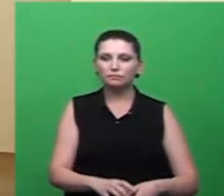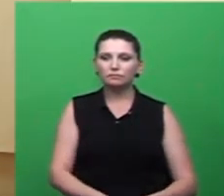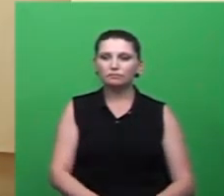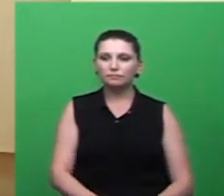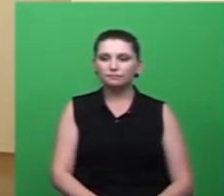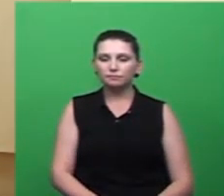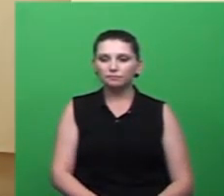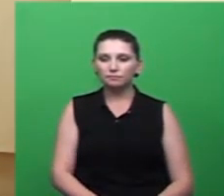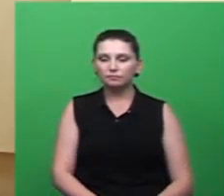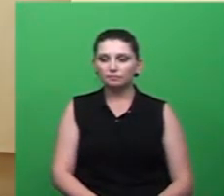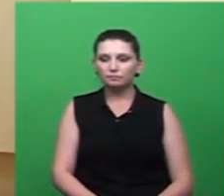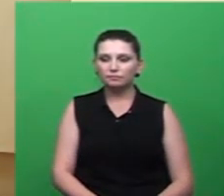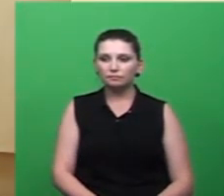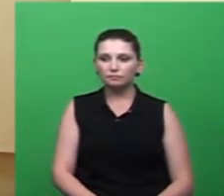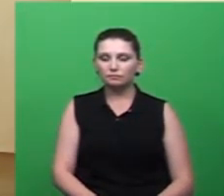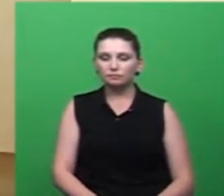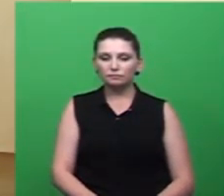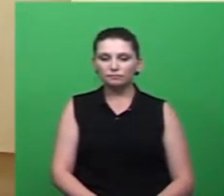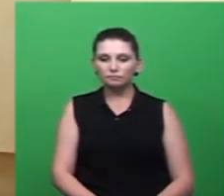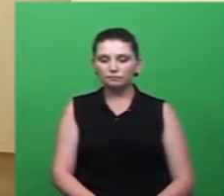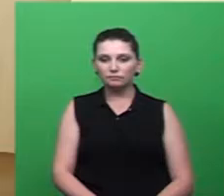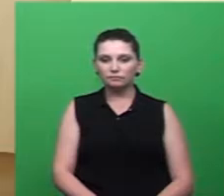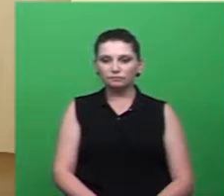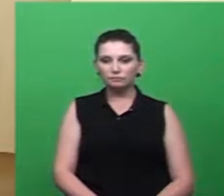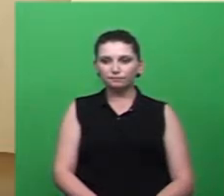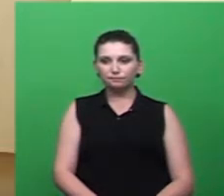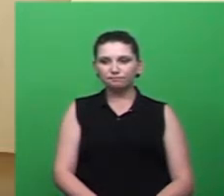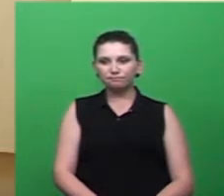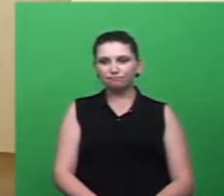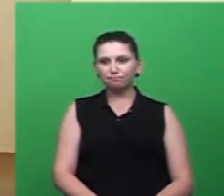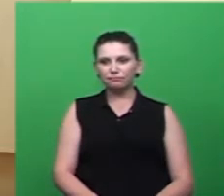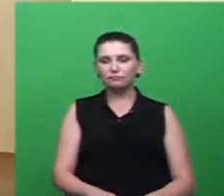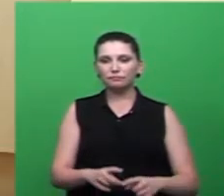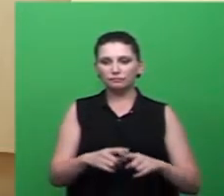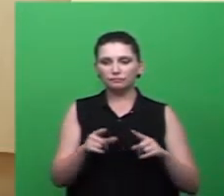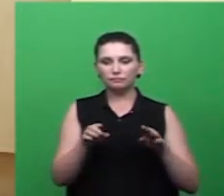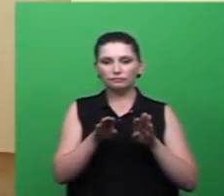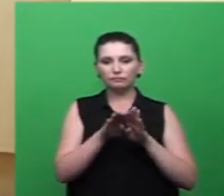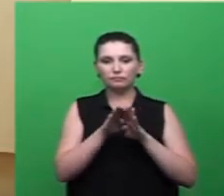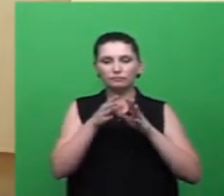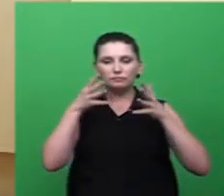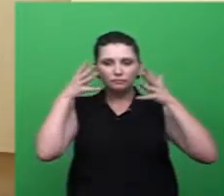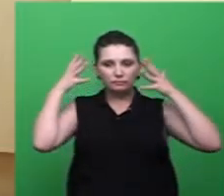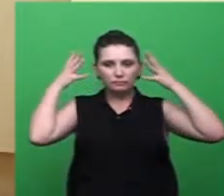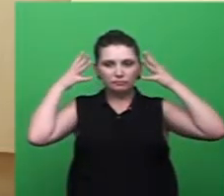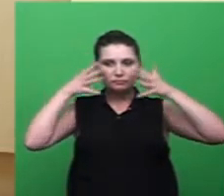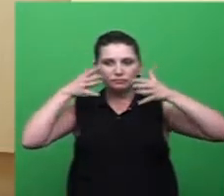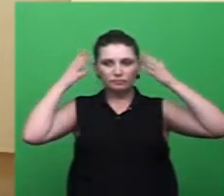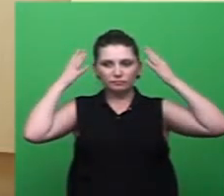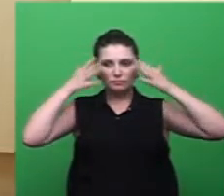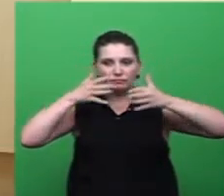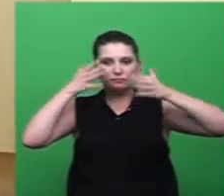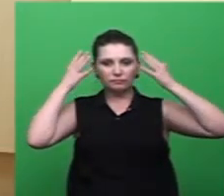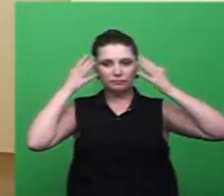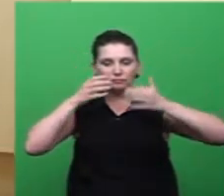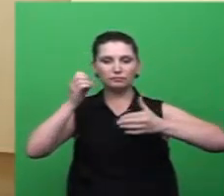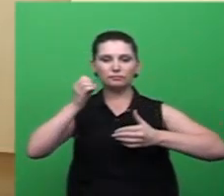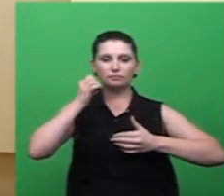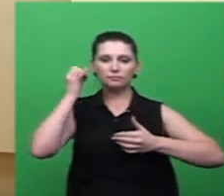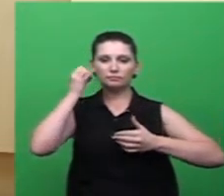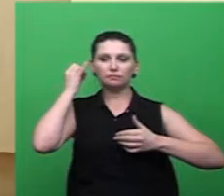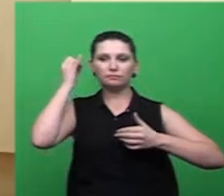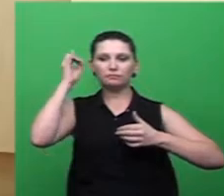carreta tinha um caminhão carregando e no dia seguinte viria uma carreta para coletar esses pneus e olha quanto é importante então é importante que